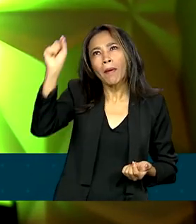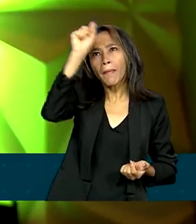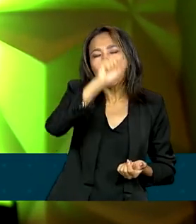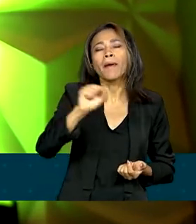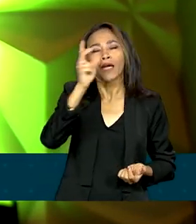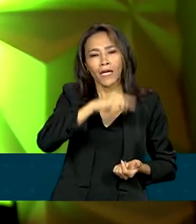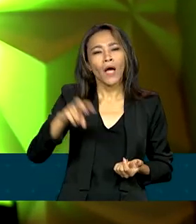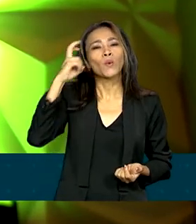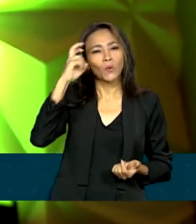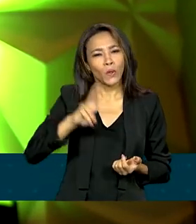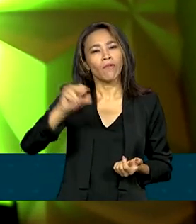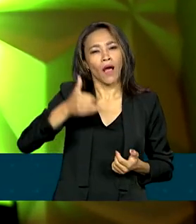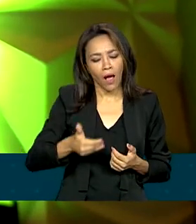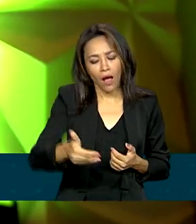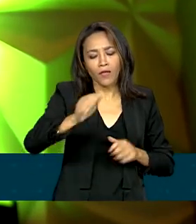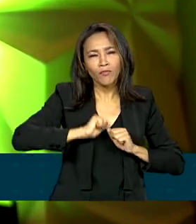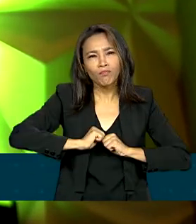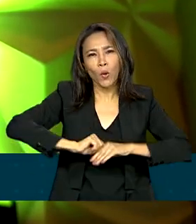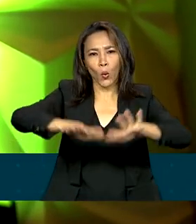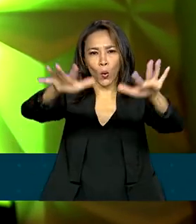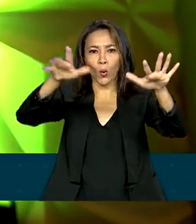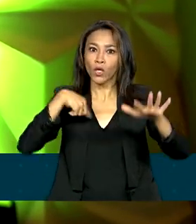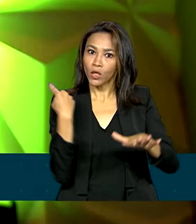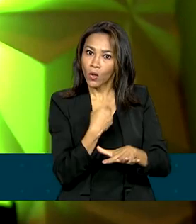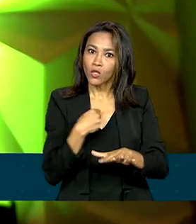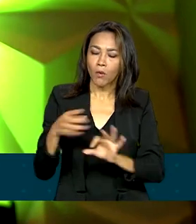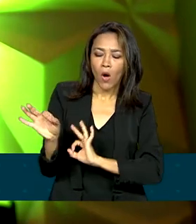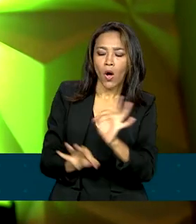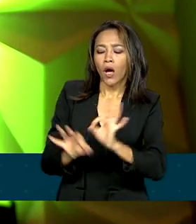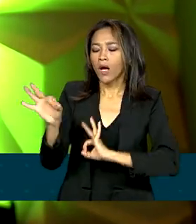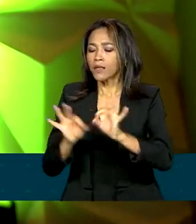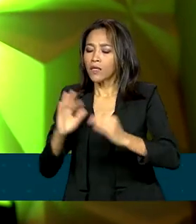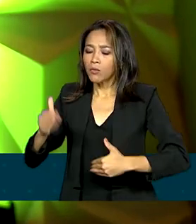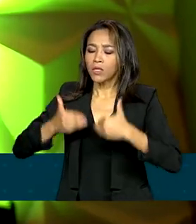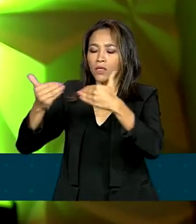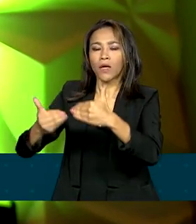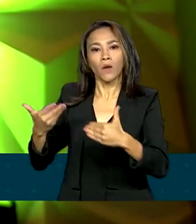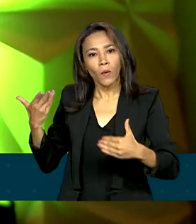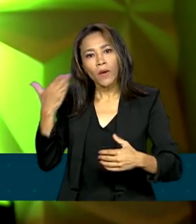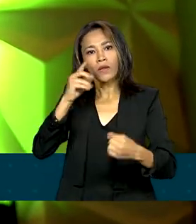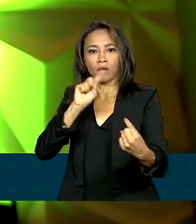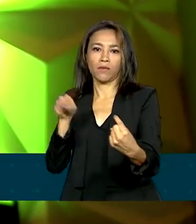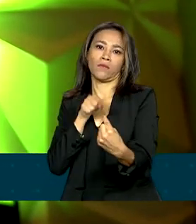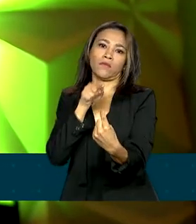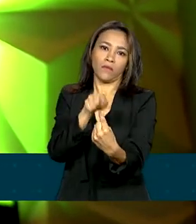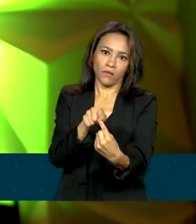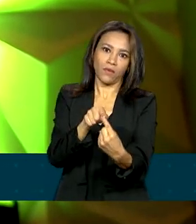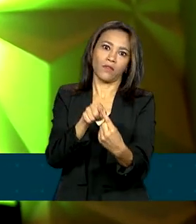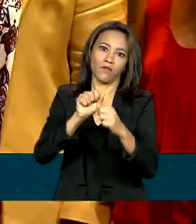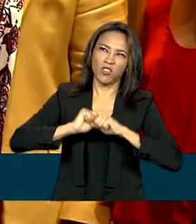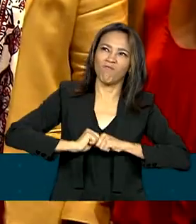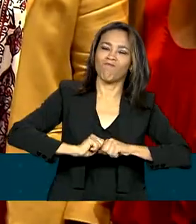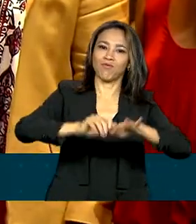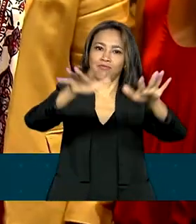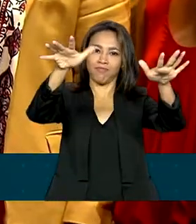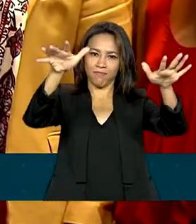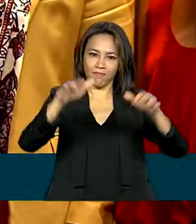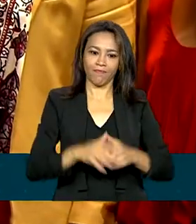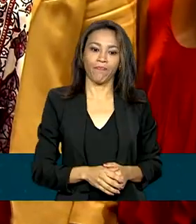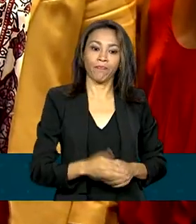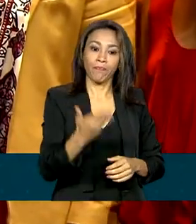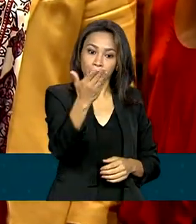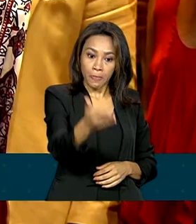chegar, porque nós estamos montando um ministério com essa intenção e com essa capilaridade. A primeira